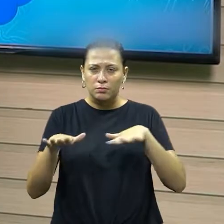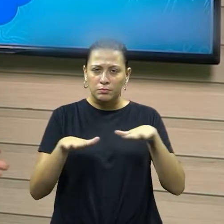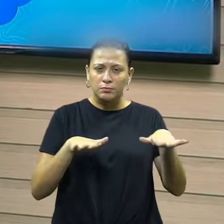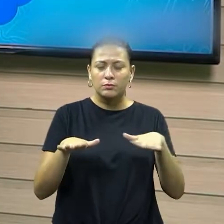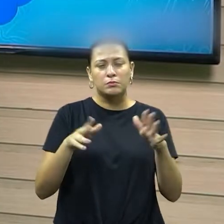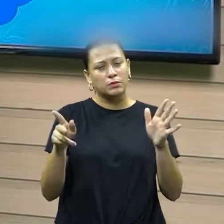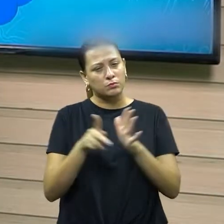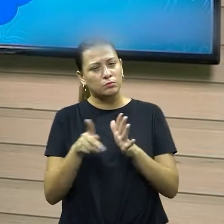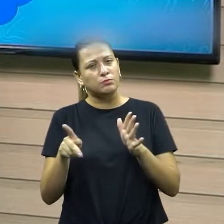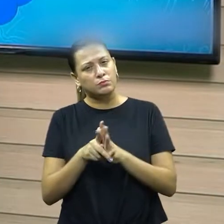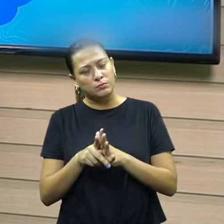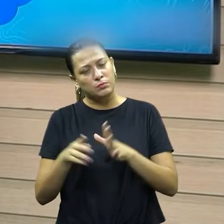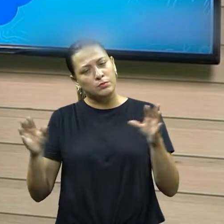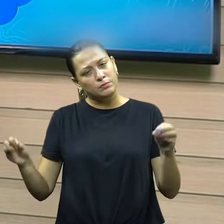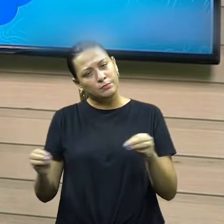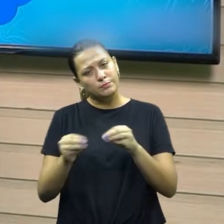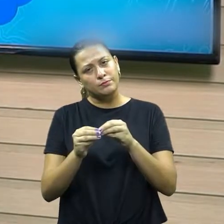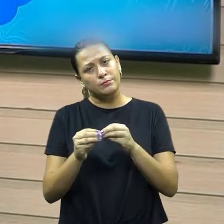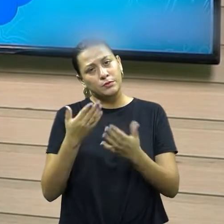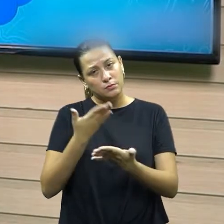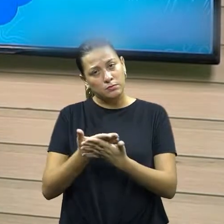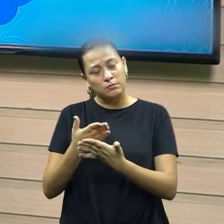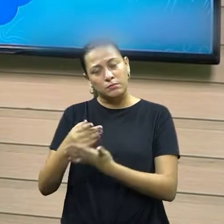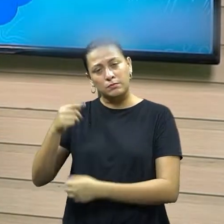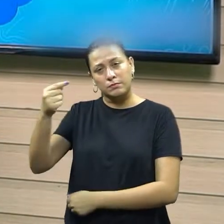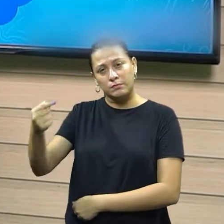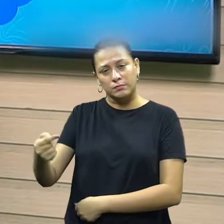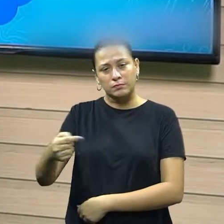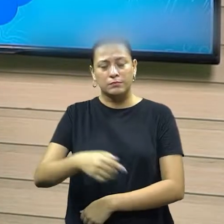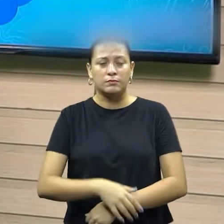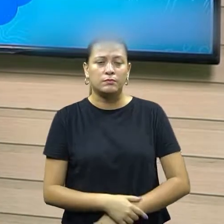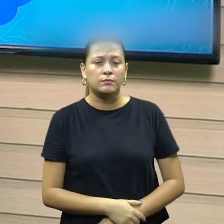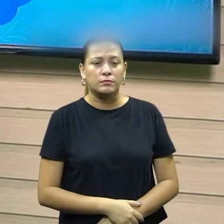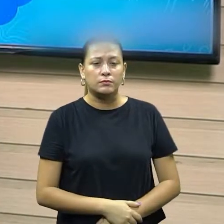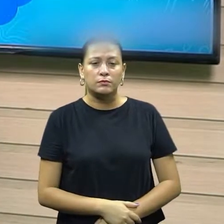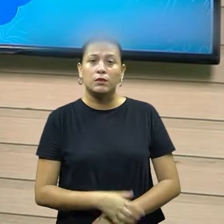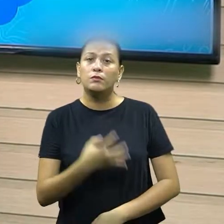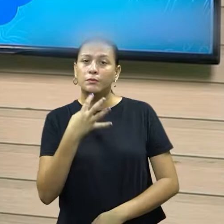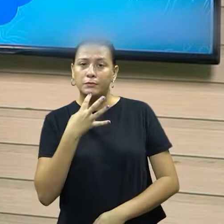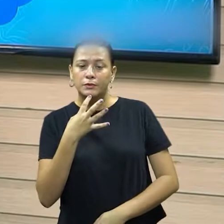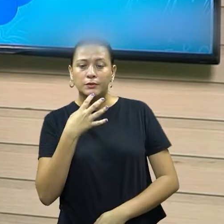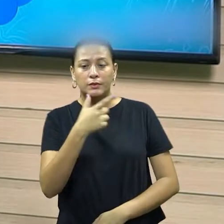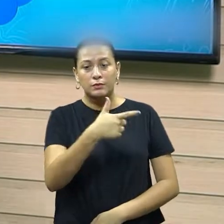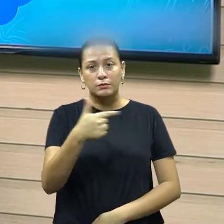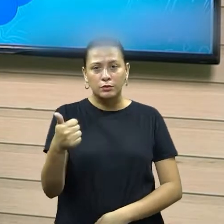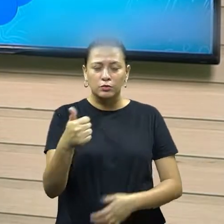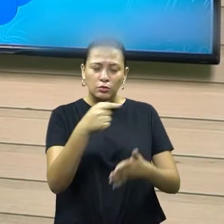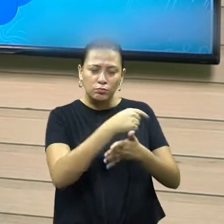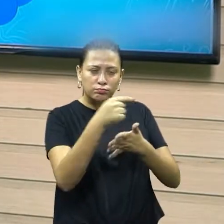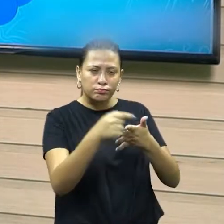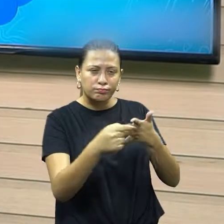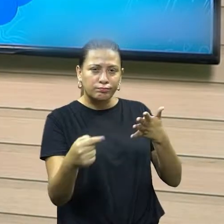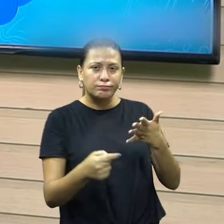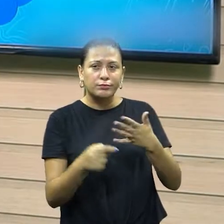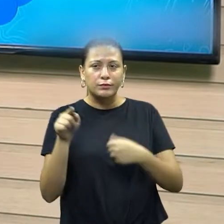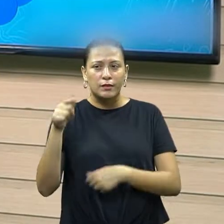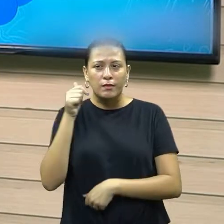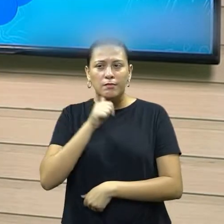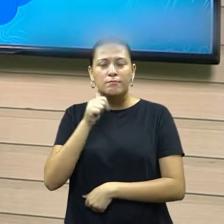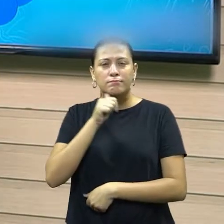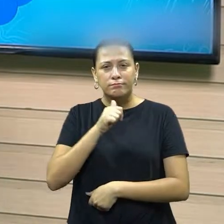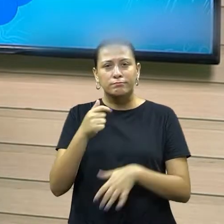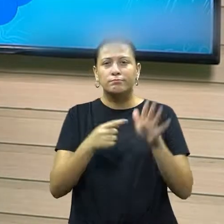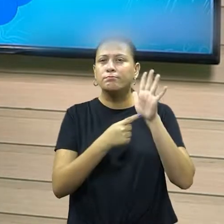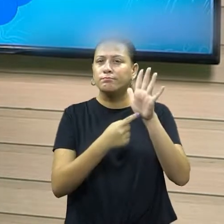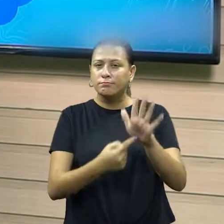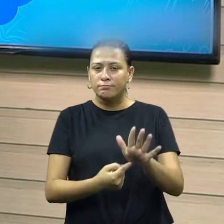mesmo que está tudo incorporado e que ela fala, né, então, na próxima aula, nós vamos estar conhecendo nesse 21 pontos que a Taja já encorou para nós, que é